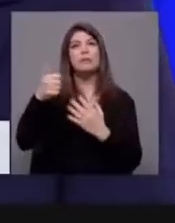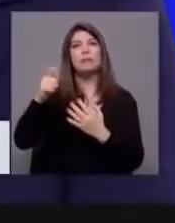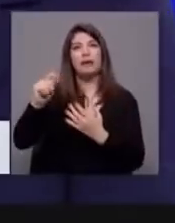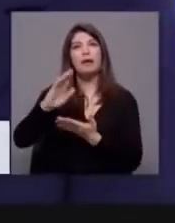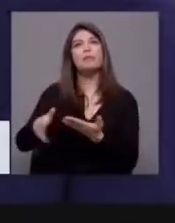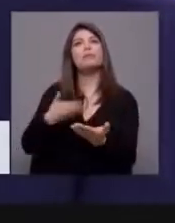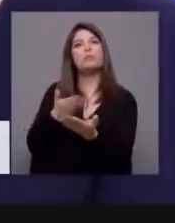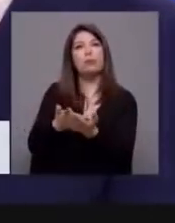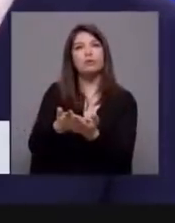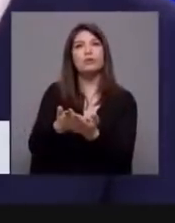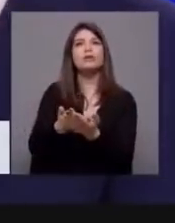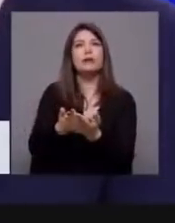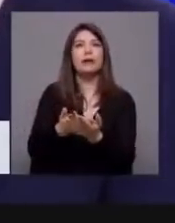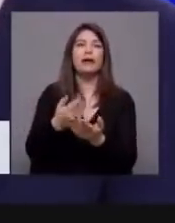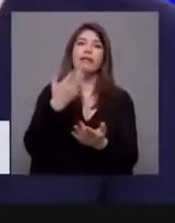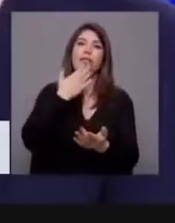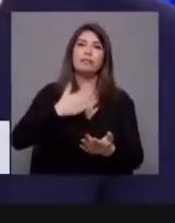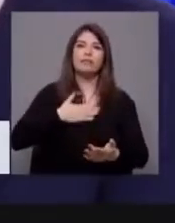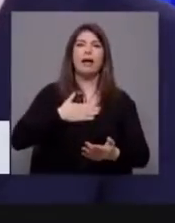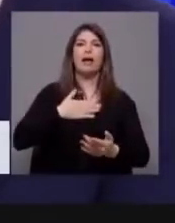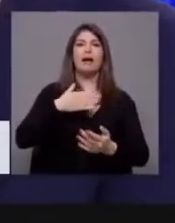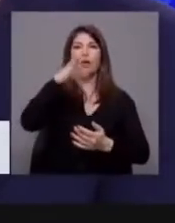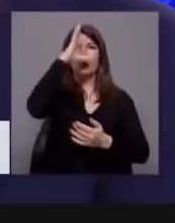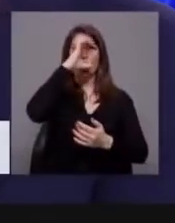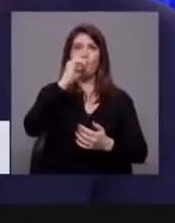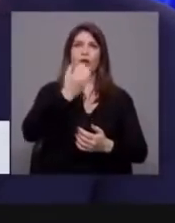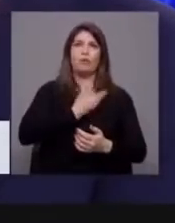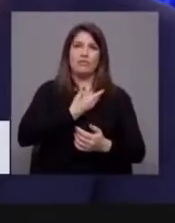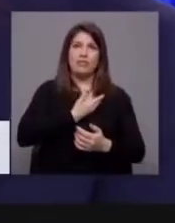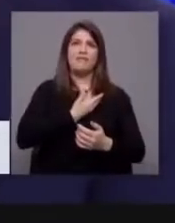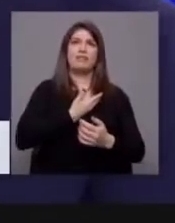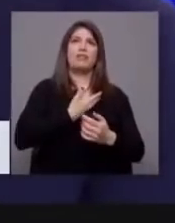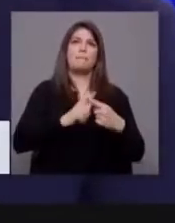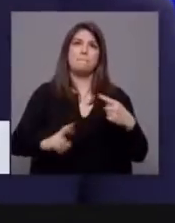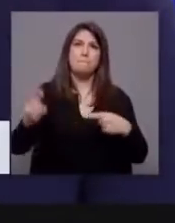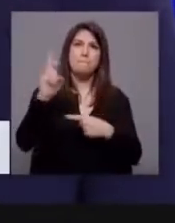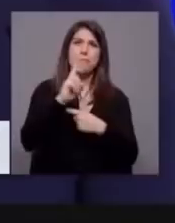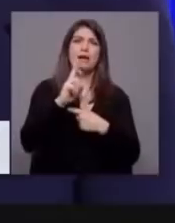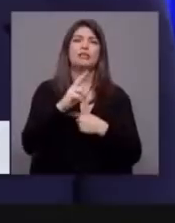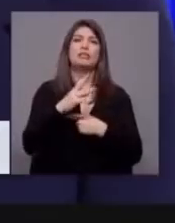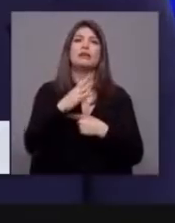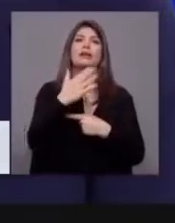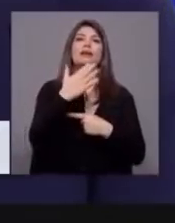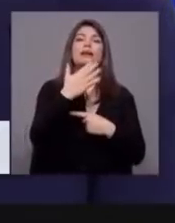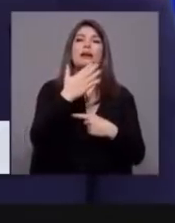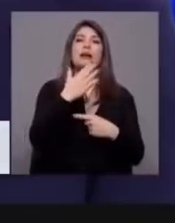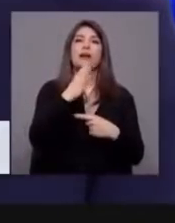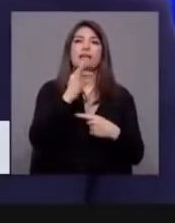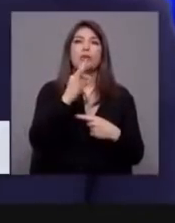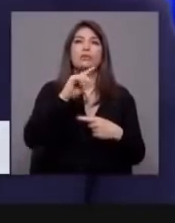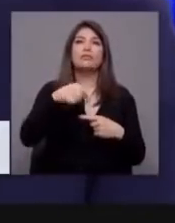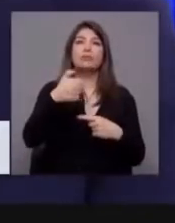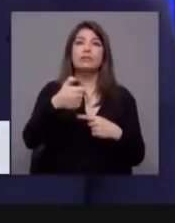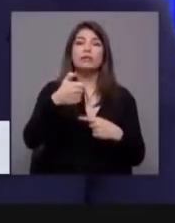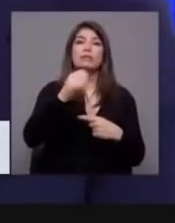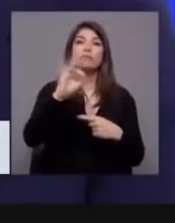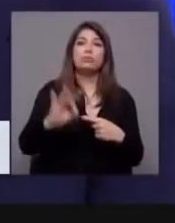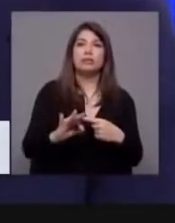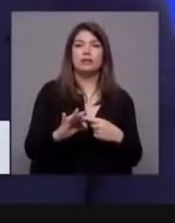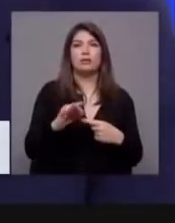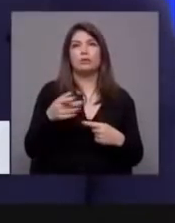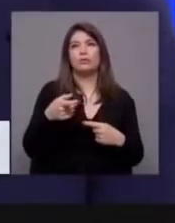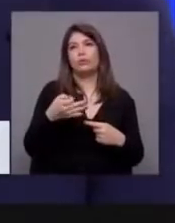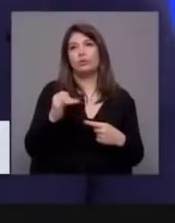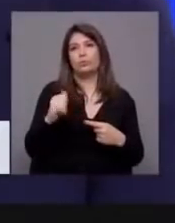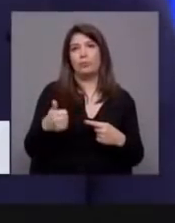propõe é agravar a dívida pública em 14,5% do PIB. E estes recursos